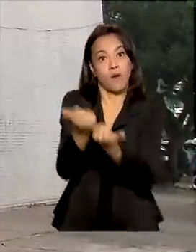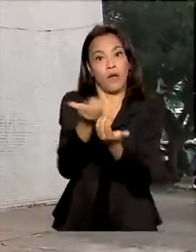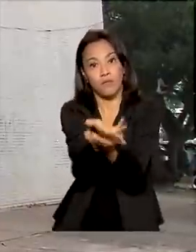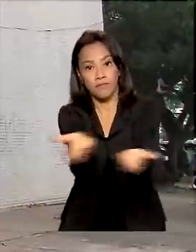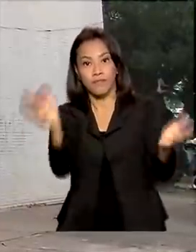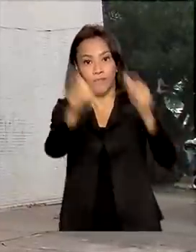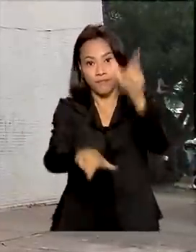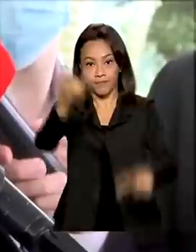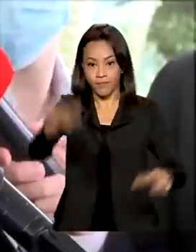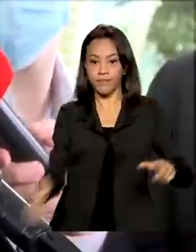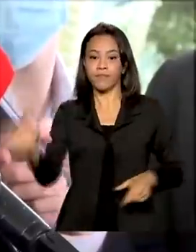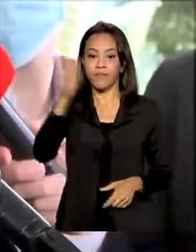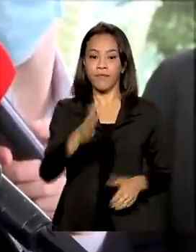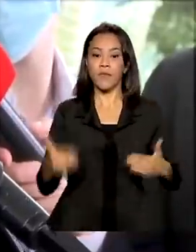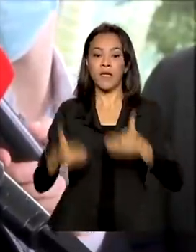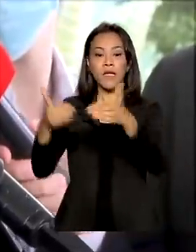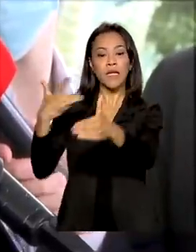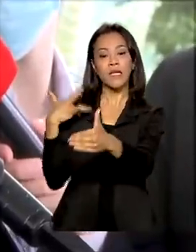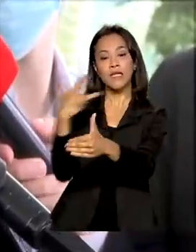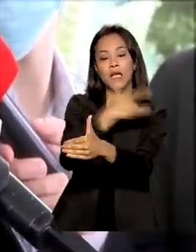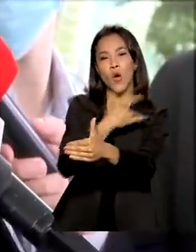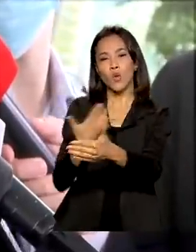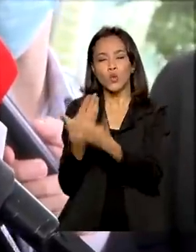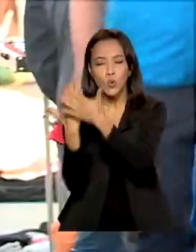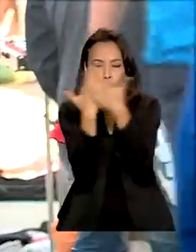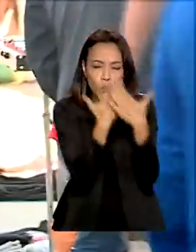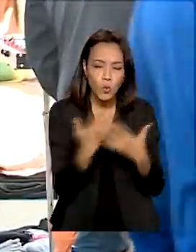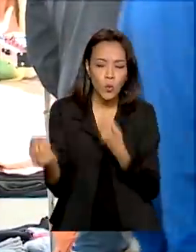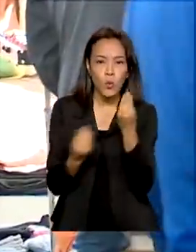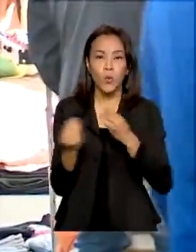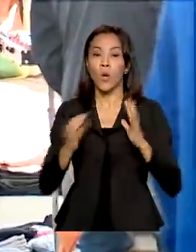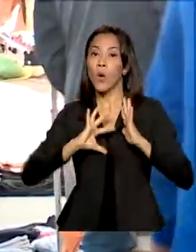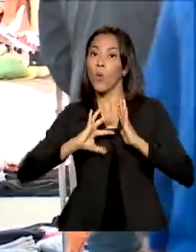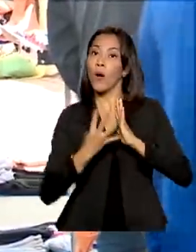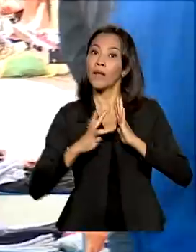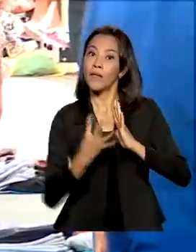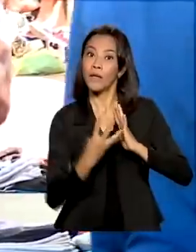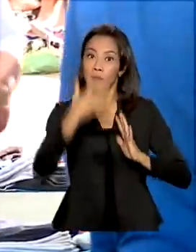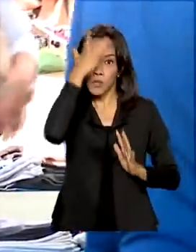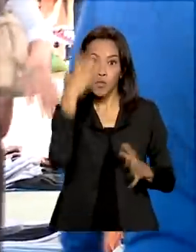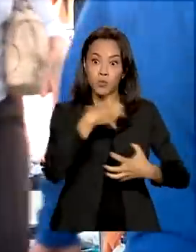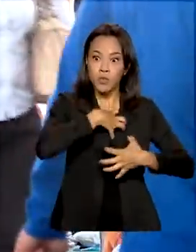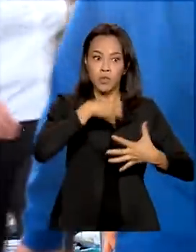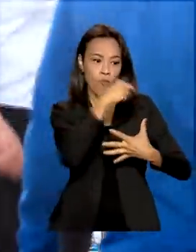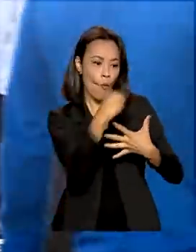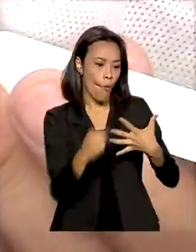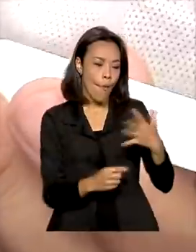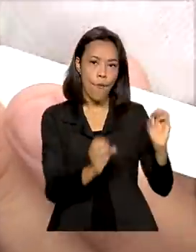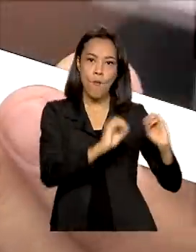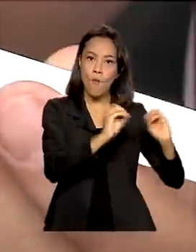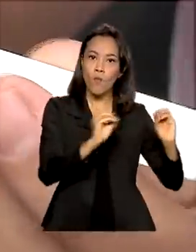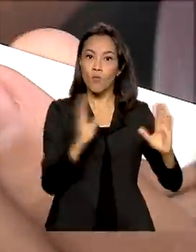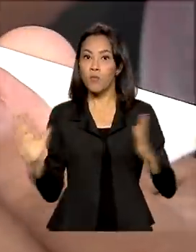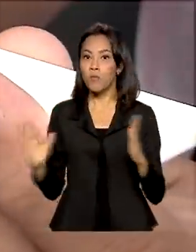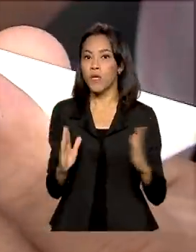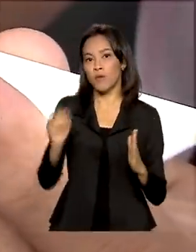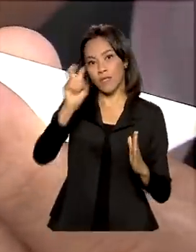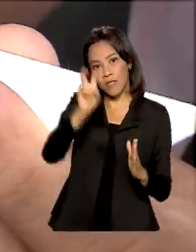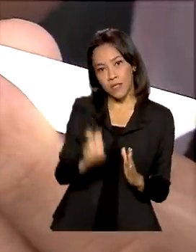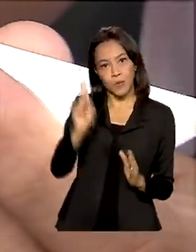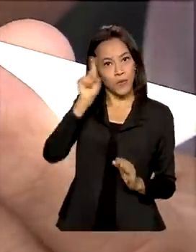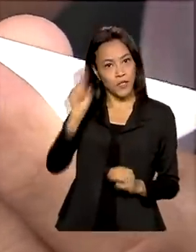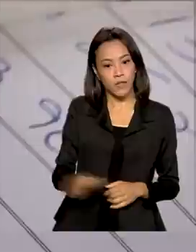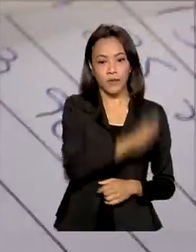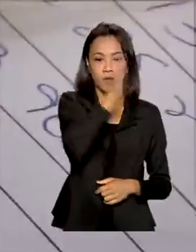Saúde estuda definir o prazo de quarentena para assintomáticos recuperados para cinco dias. 28